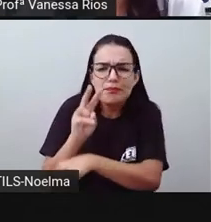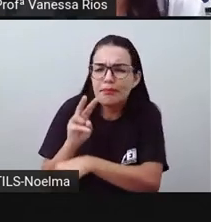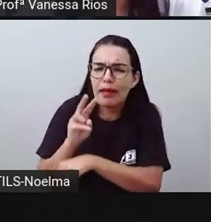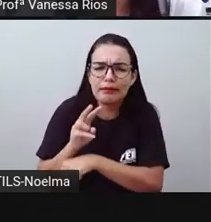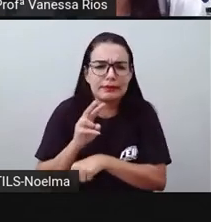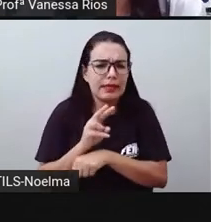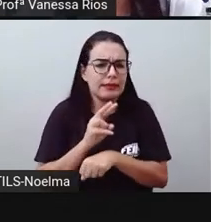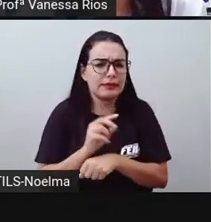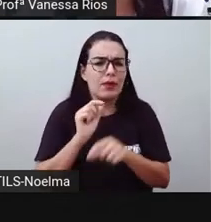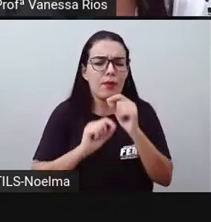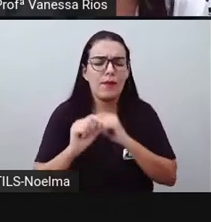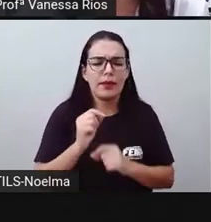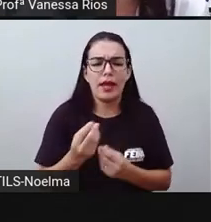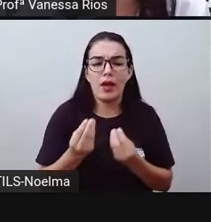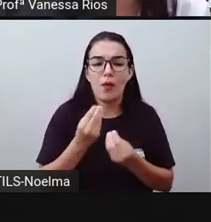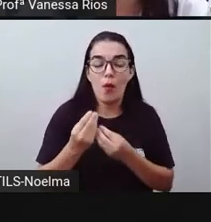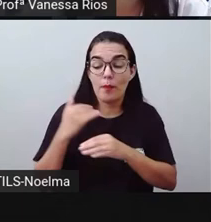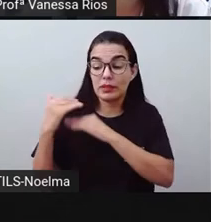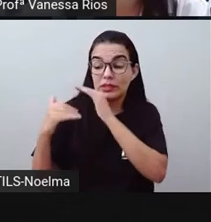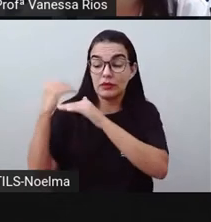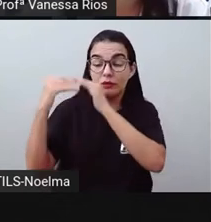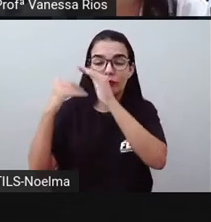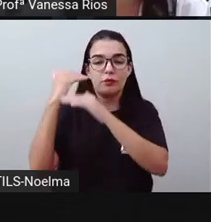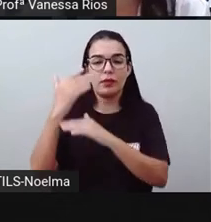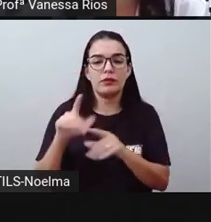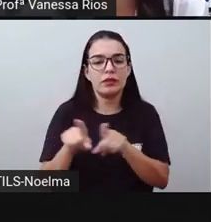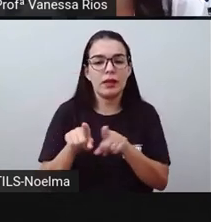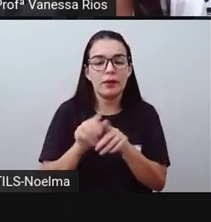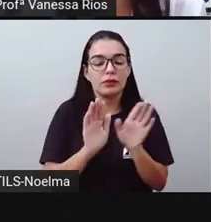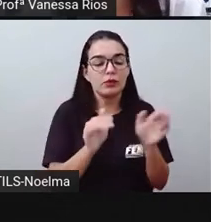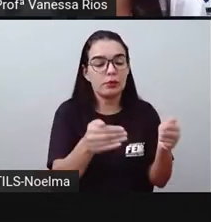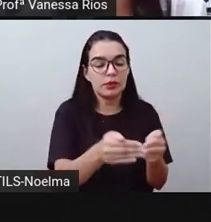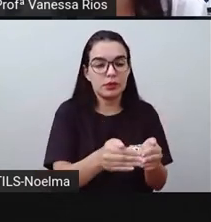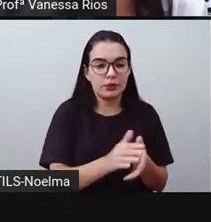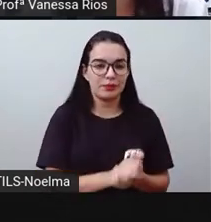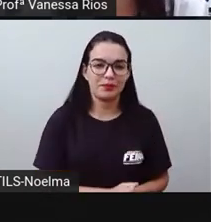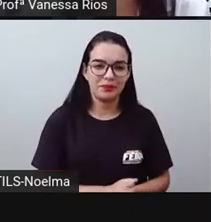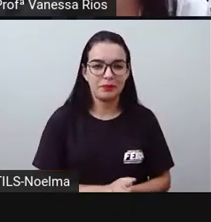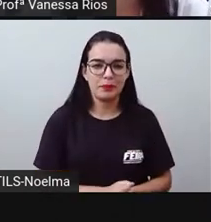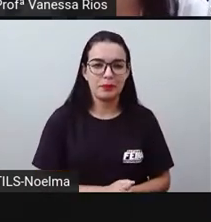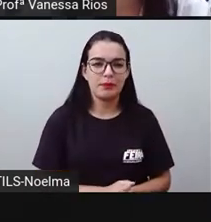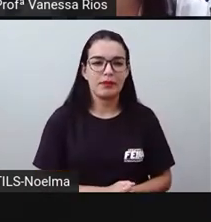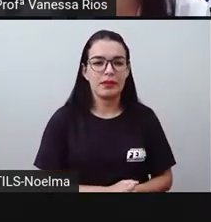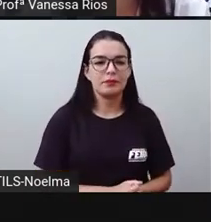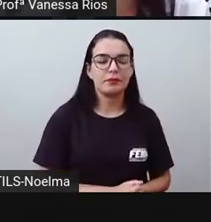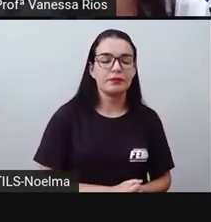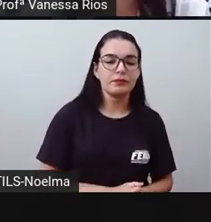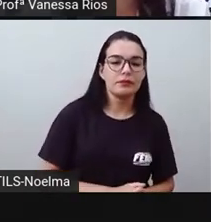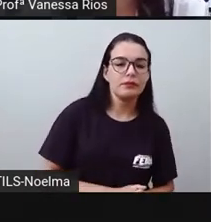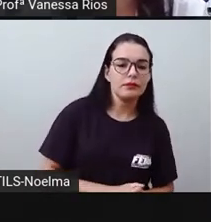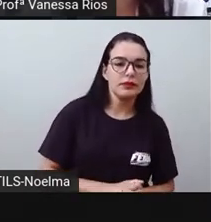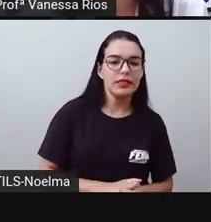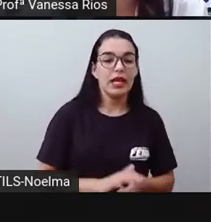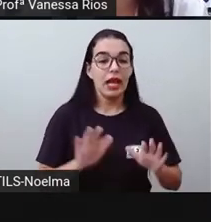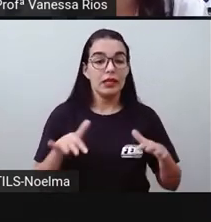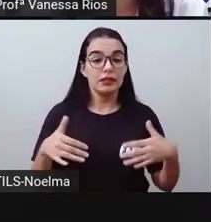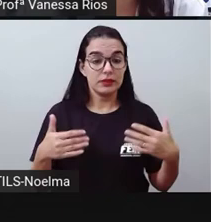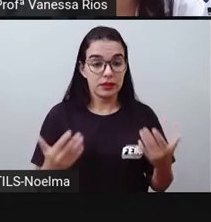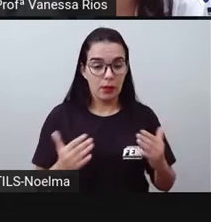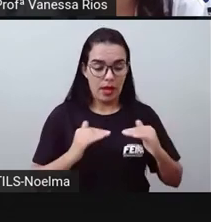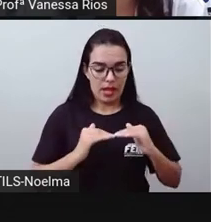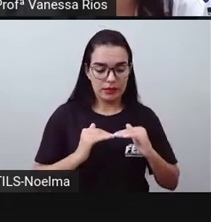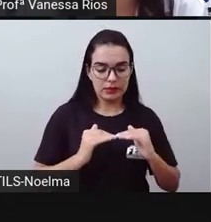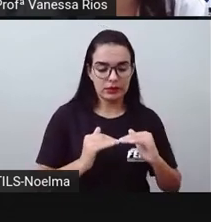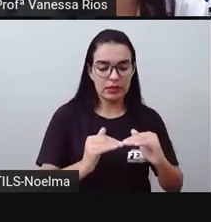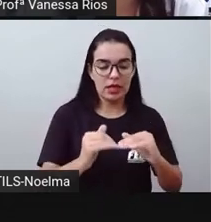ao seu desenvolvimento, aos seus objetivos. Então, a estrada de ferro Mauá, como é conhecida hoje em